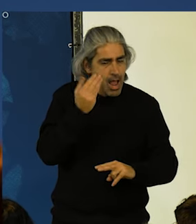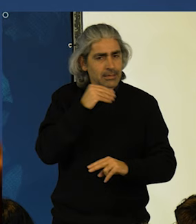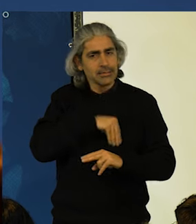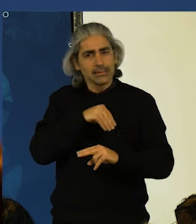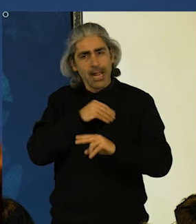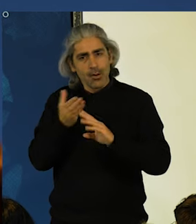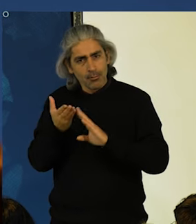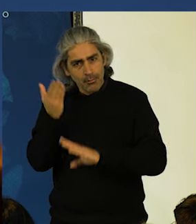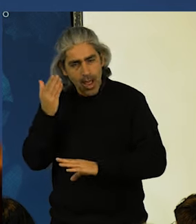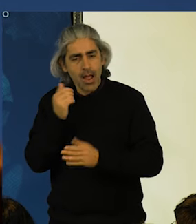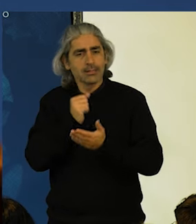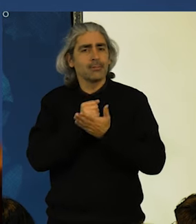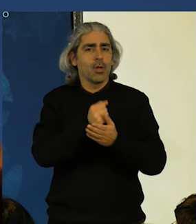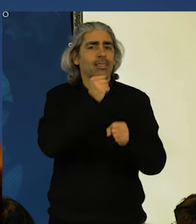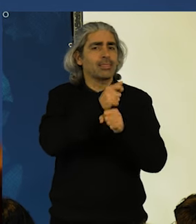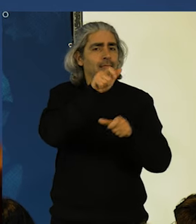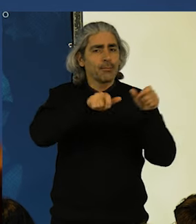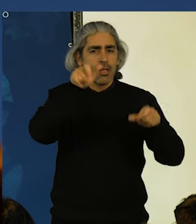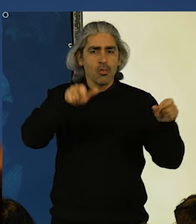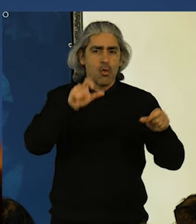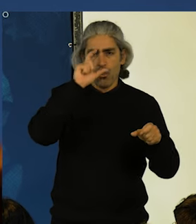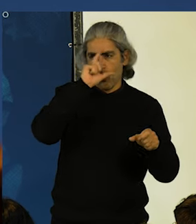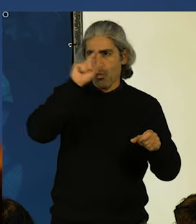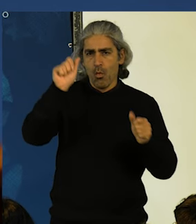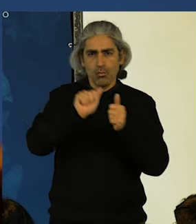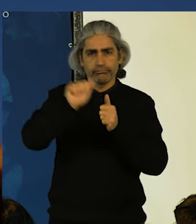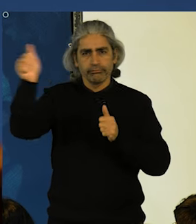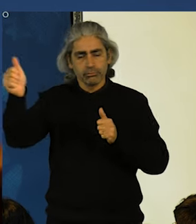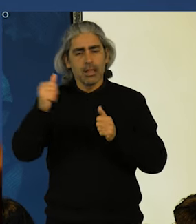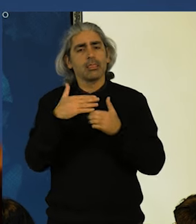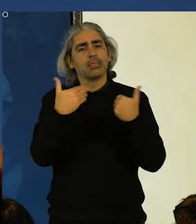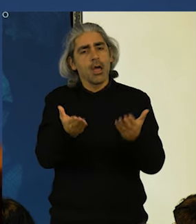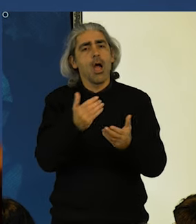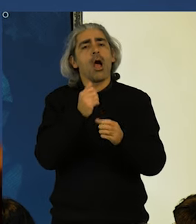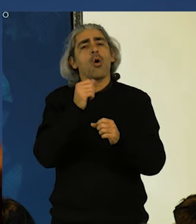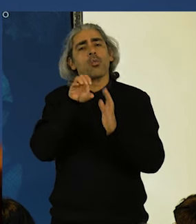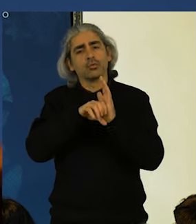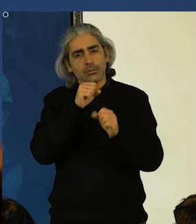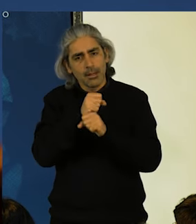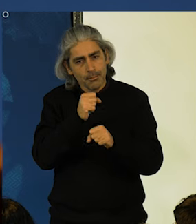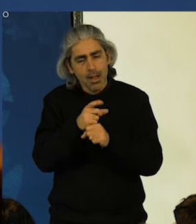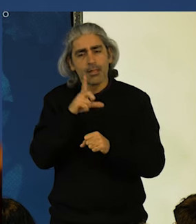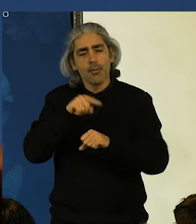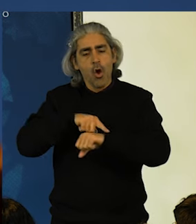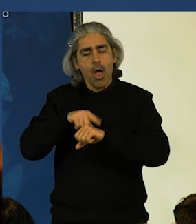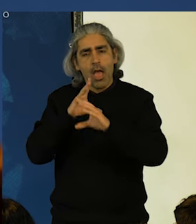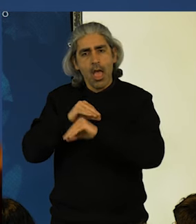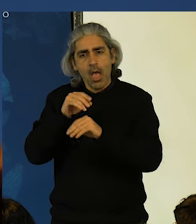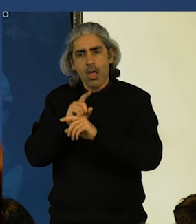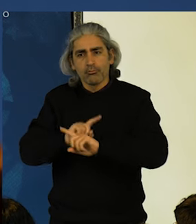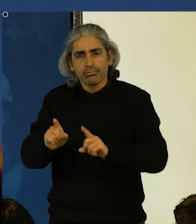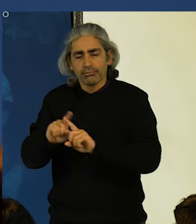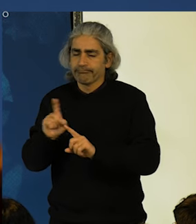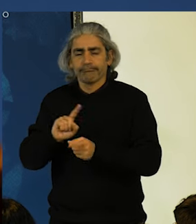Apoiar trabalhadores deslocados. Dar condições de trabalho. Reduzir a pressão das horas extraordinárias. A